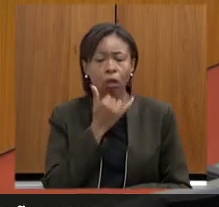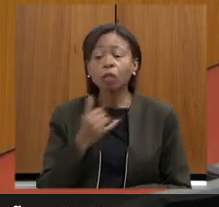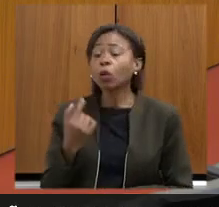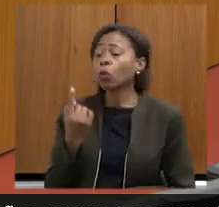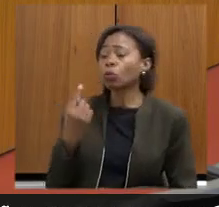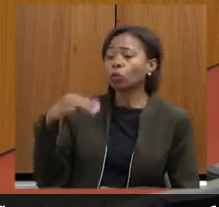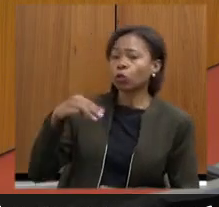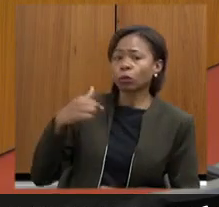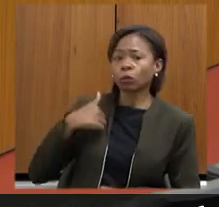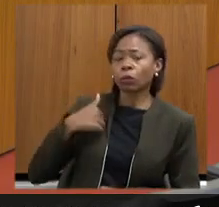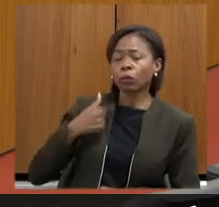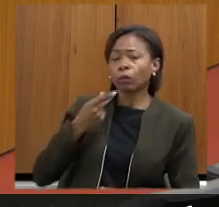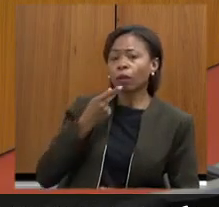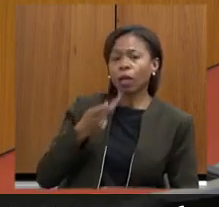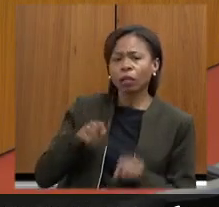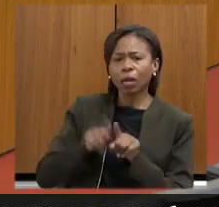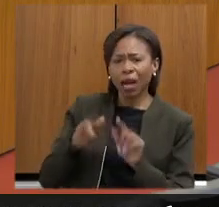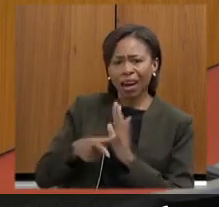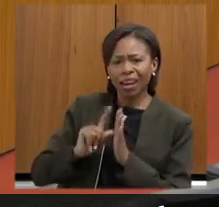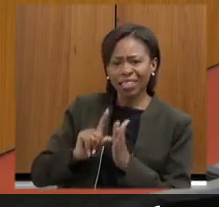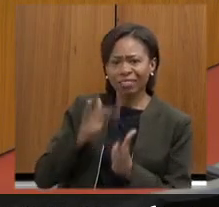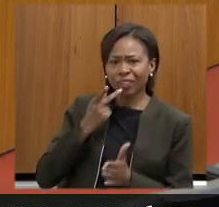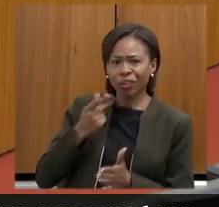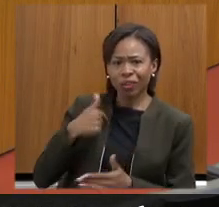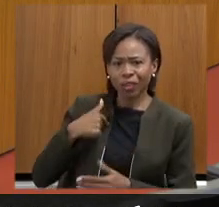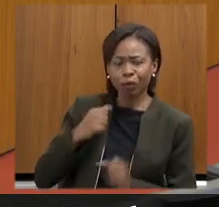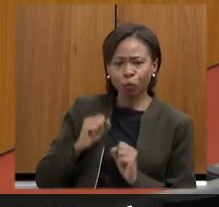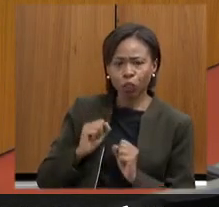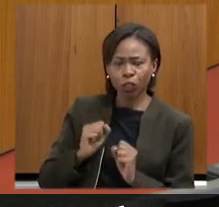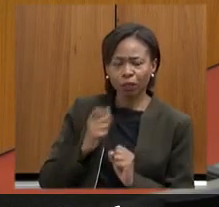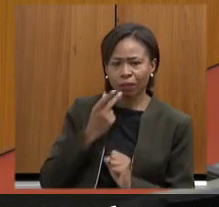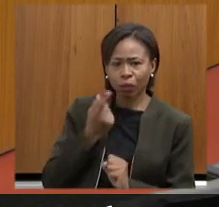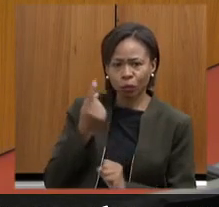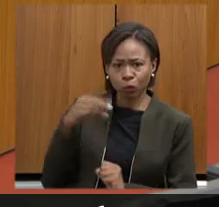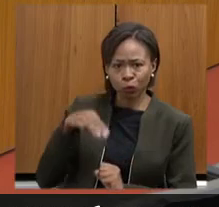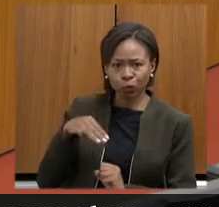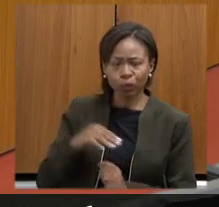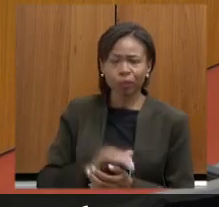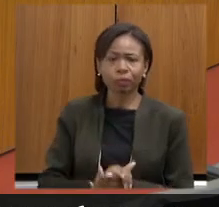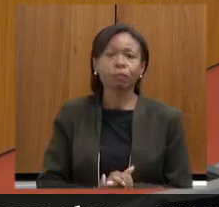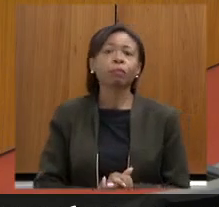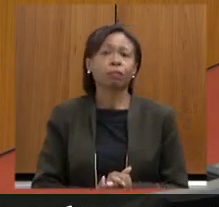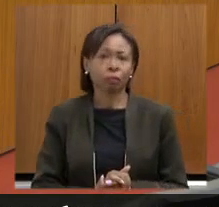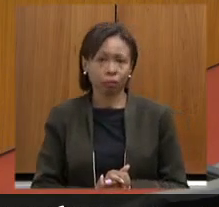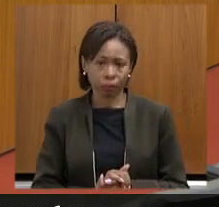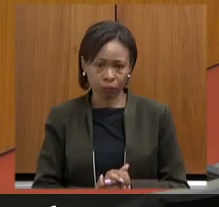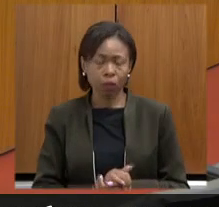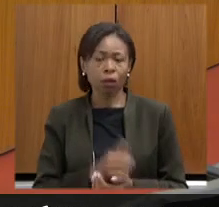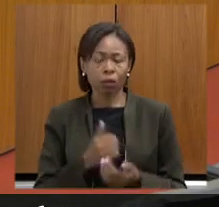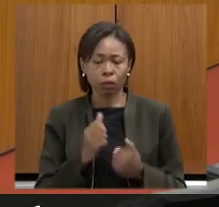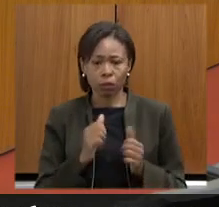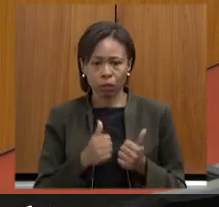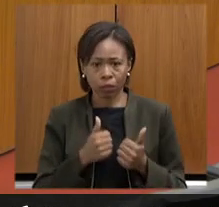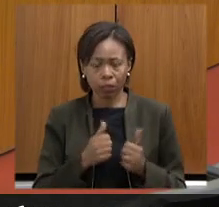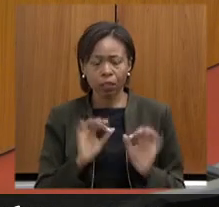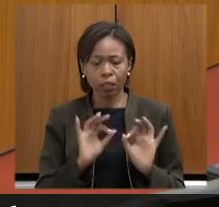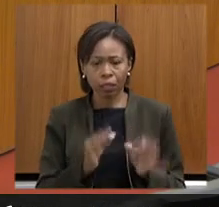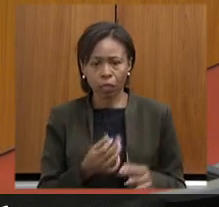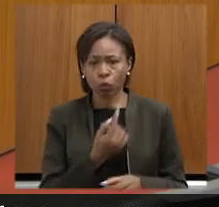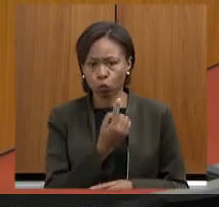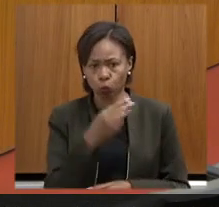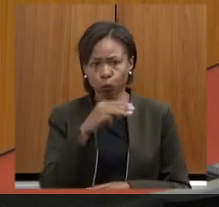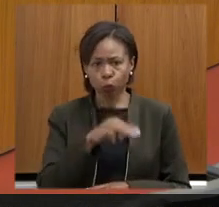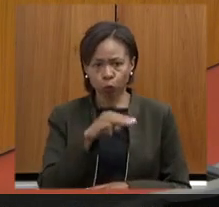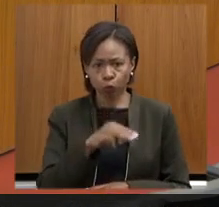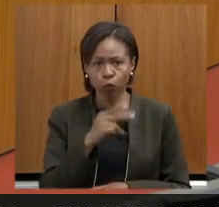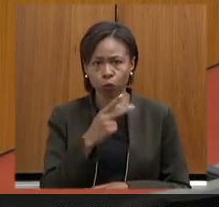para minha fala também que só concedeu a deputada deputado mesmo eu vou dar a vossa excelência um minuto para suas